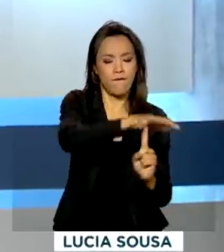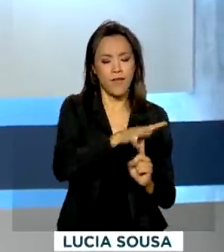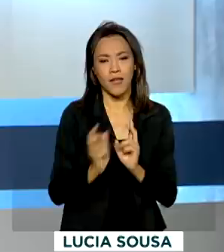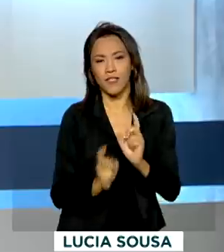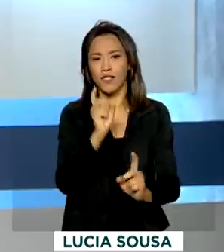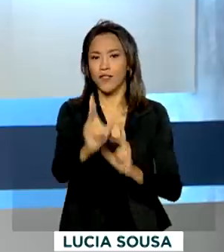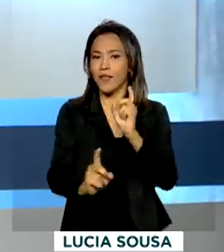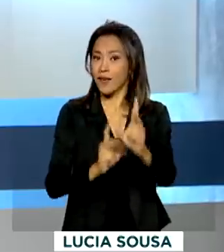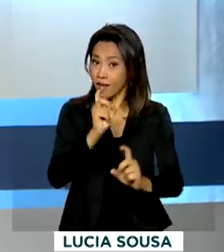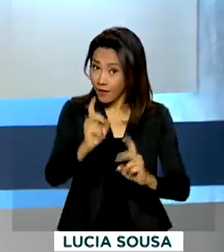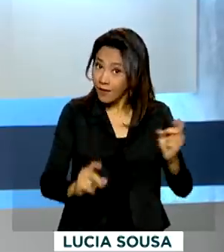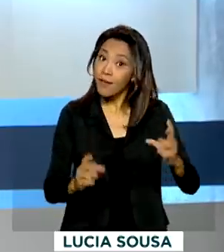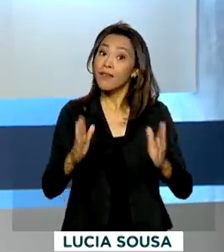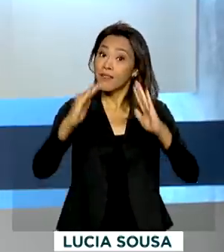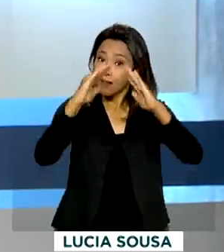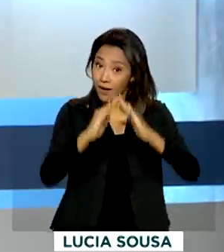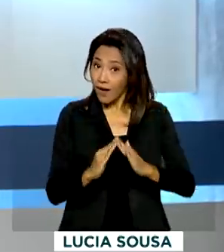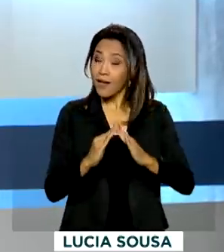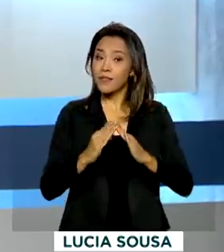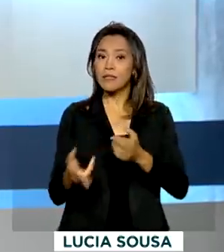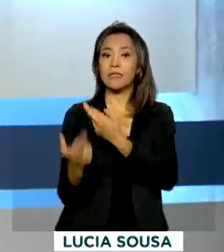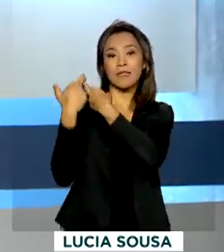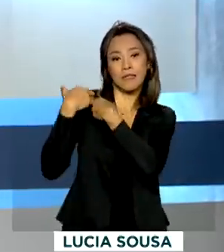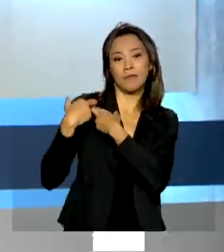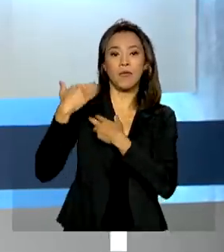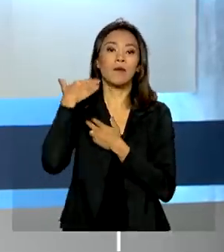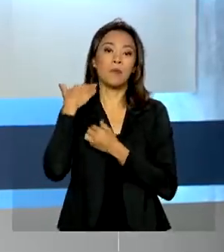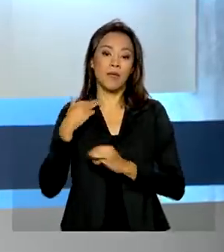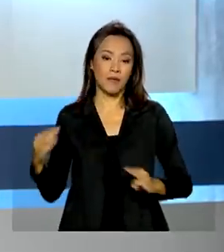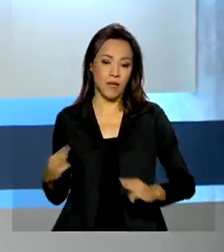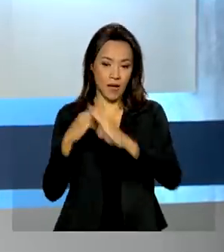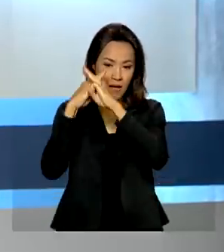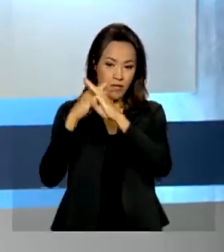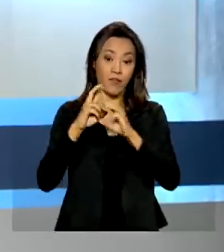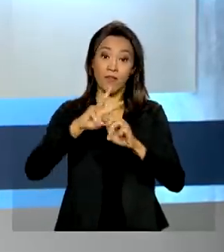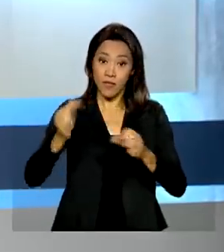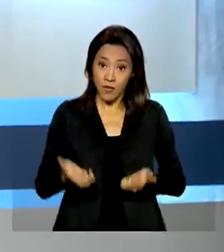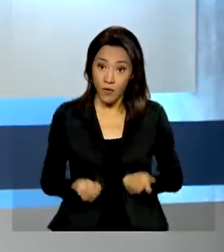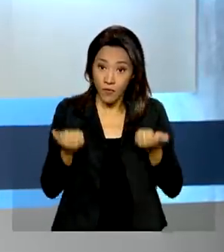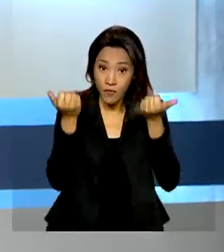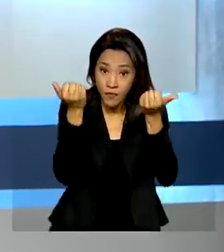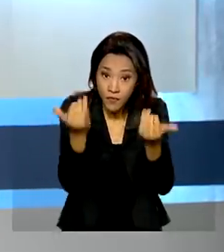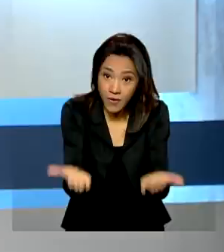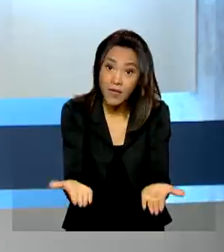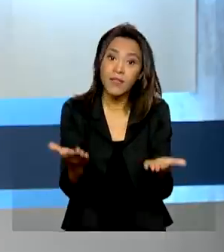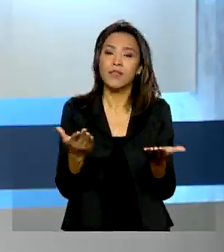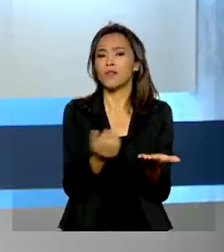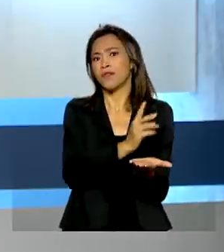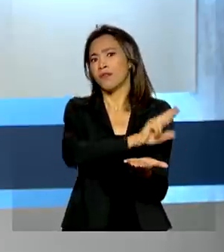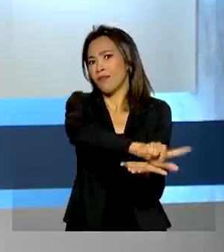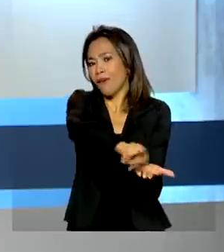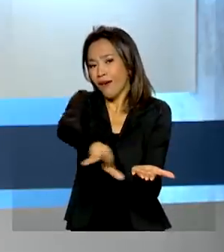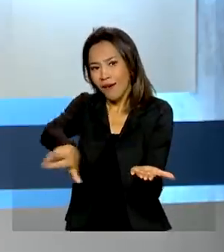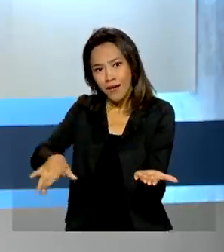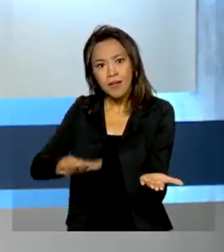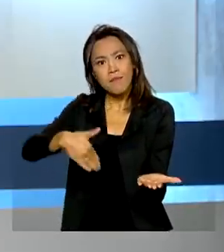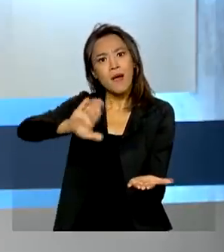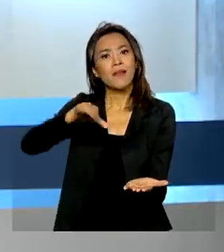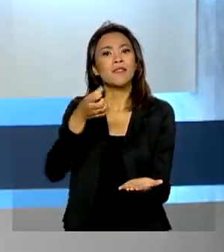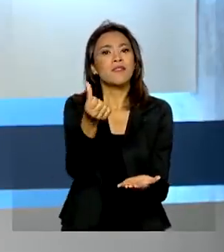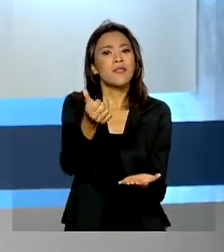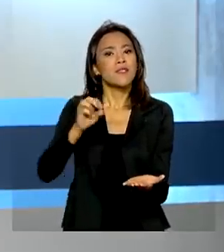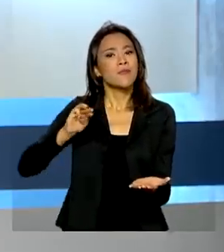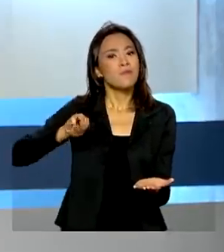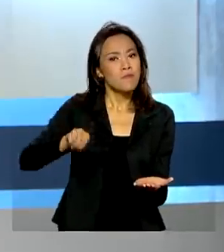Caixa. Serão ofertados 180 mil imóveis novos em todo o país e mais de 6 mil imóveis da Caixa.